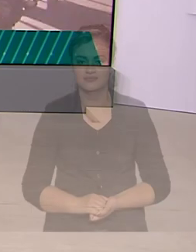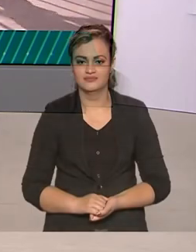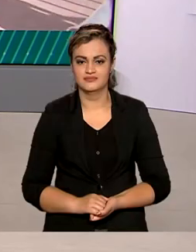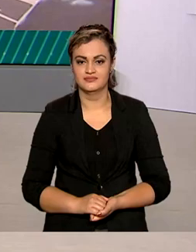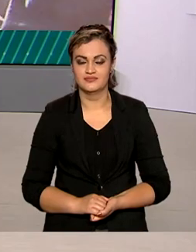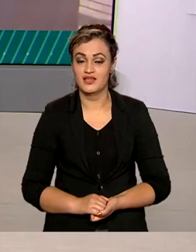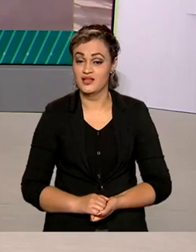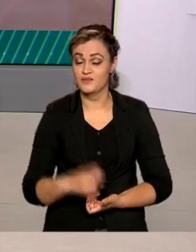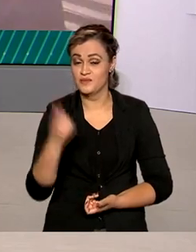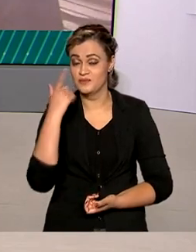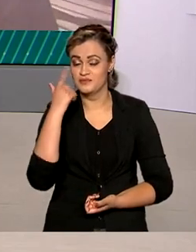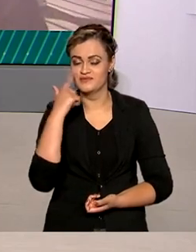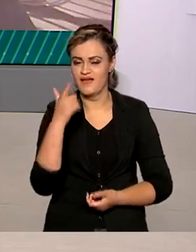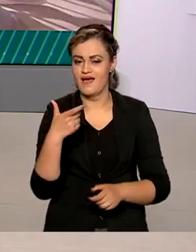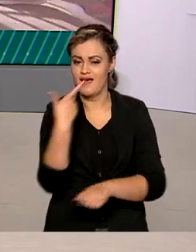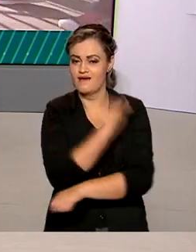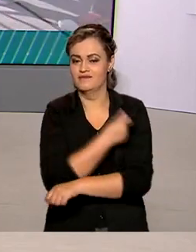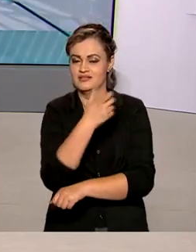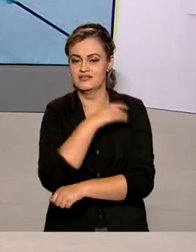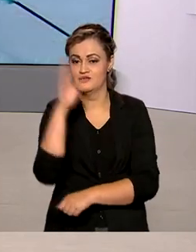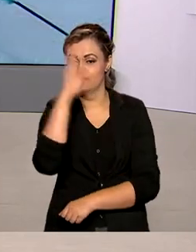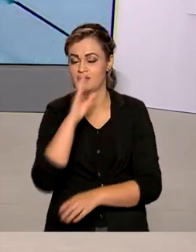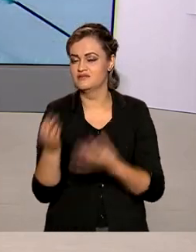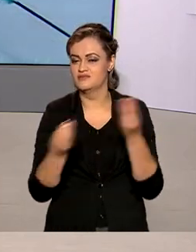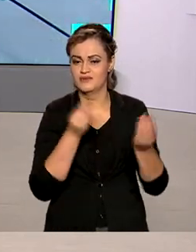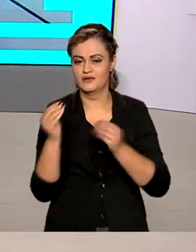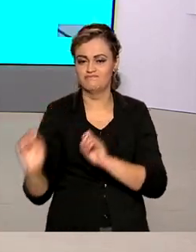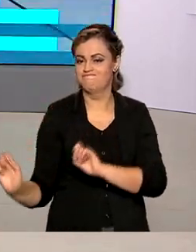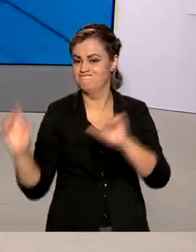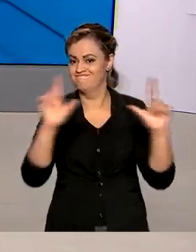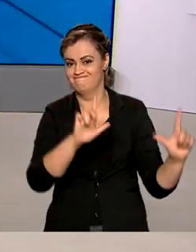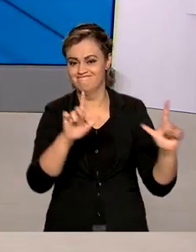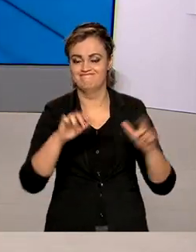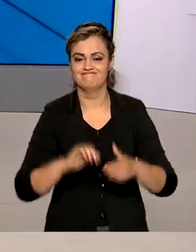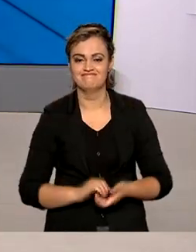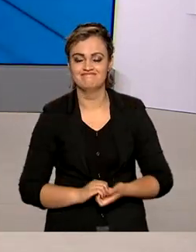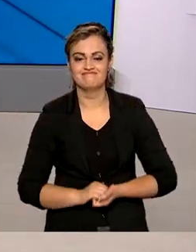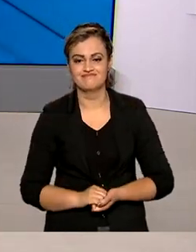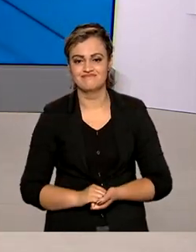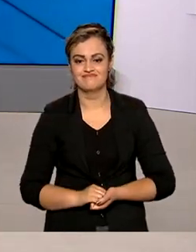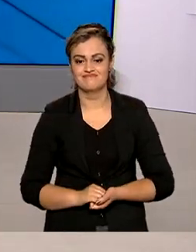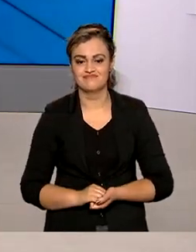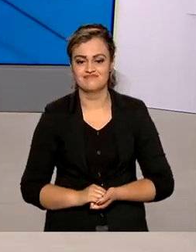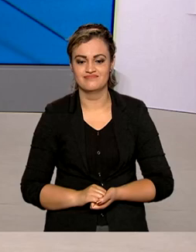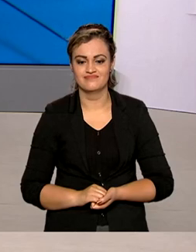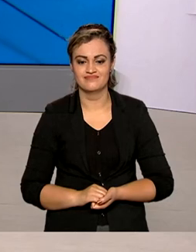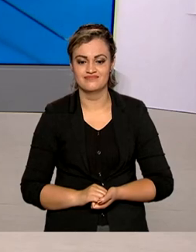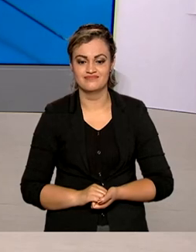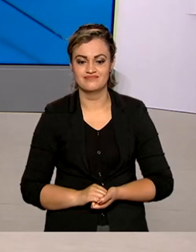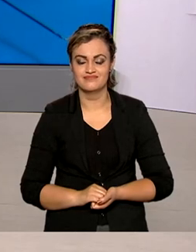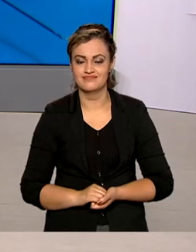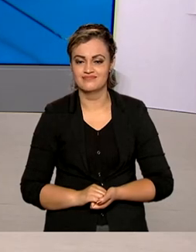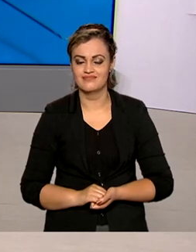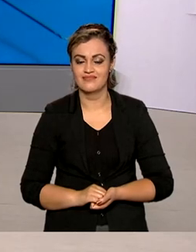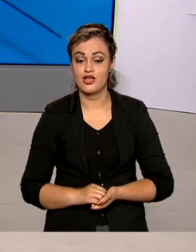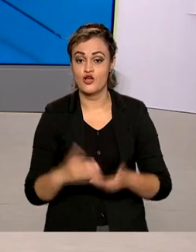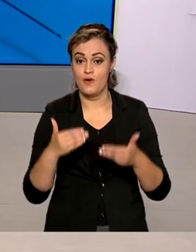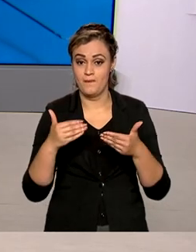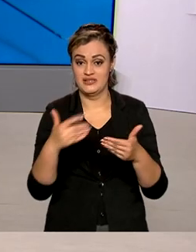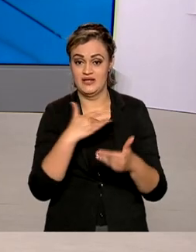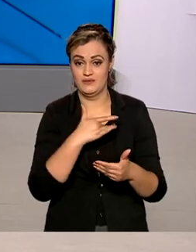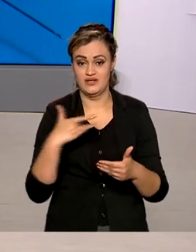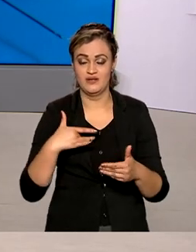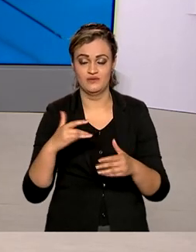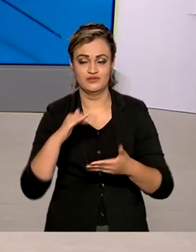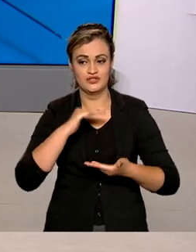Vamos conferir como está a vacinação contra a Covid-19 no país. Você acompanha os números comigo aqui no nosso telão. O Ministério da